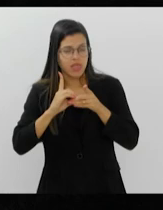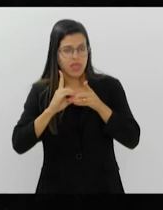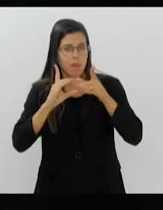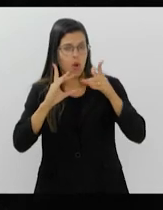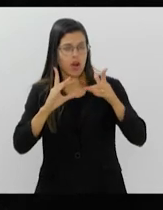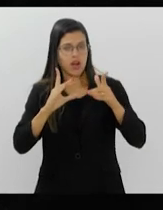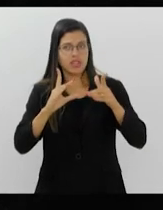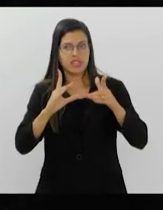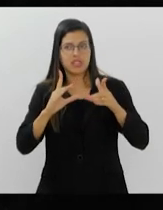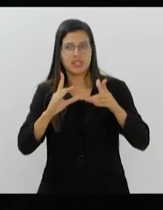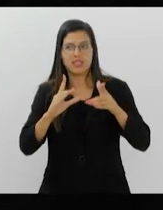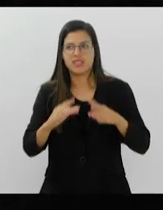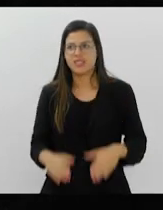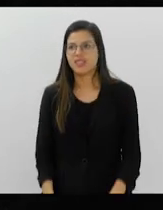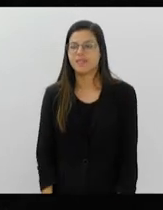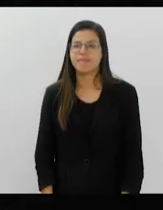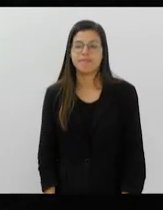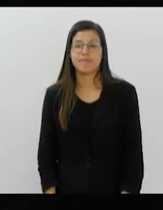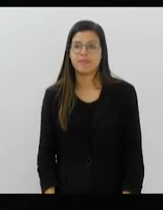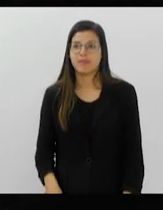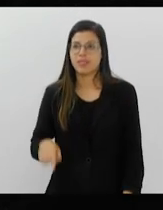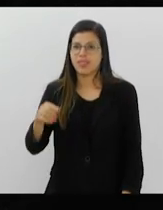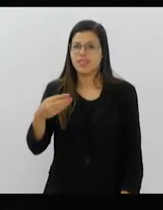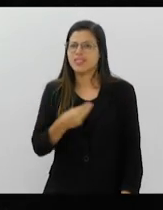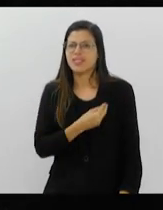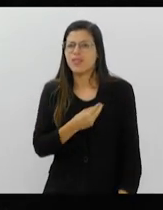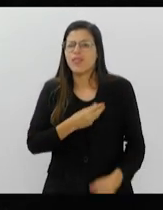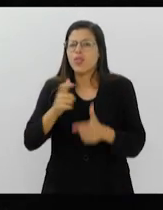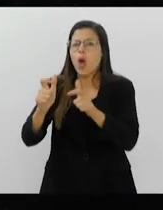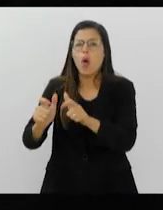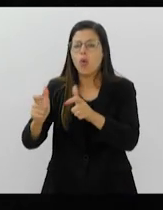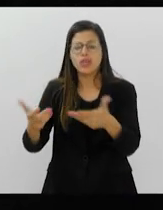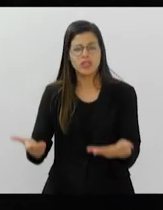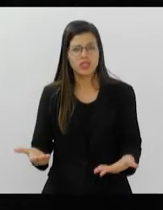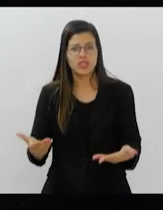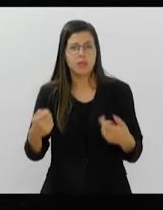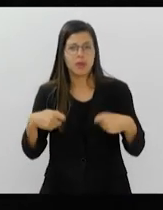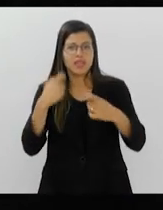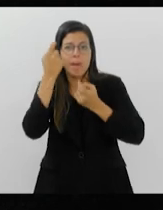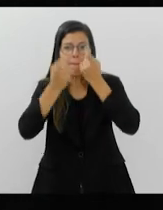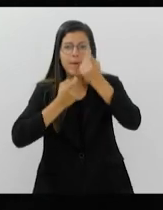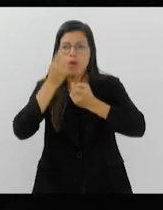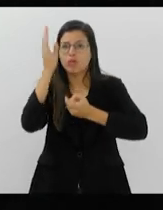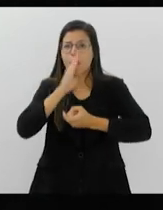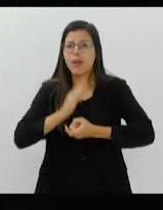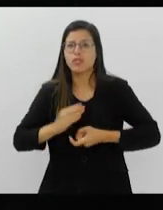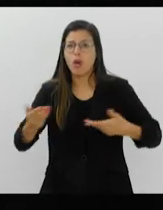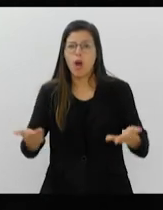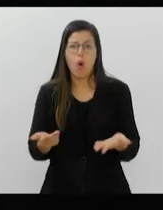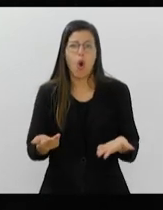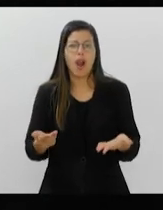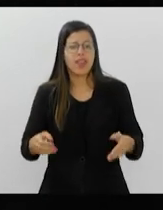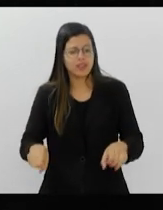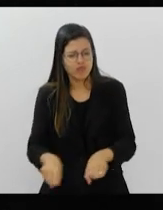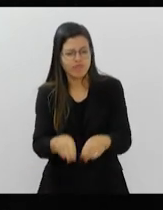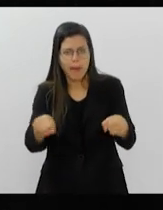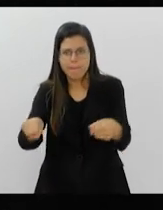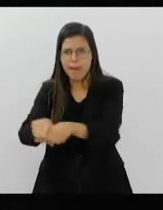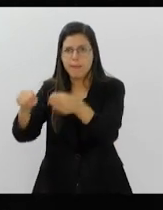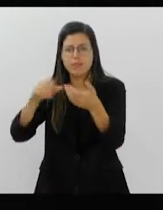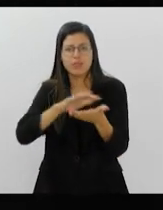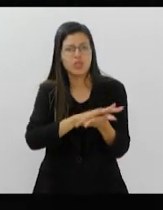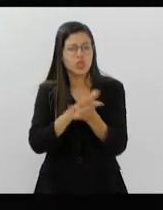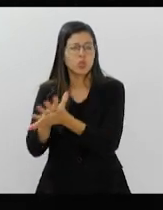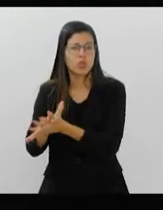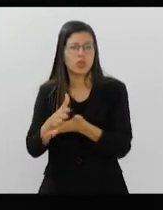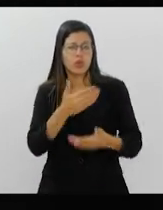meu anjo, você está vivendo em Nárnia, você tinha que se preocupar como é que está o Brasil agora quebrado com esse atual governo, vamos acordar